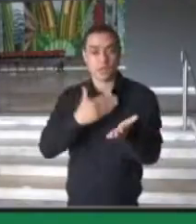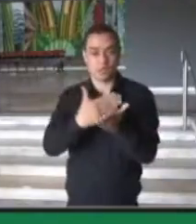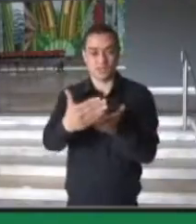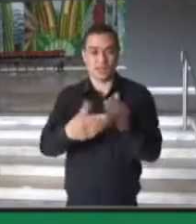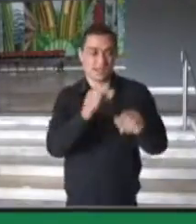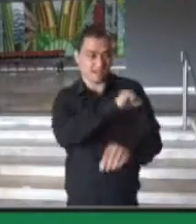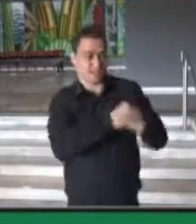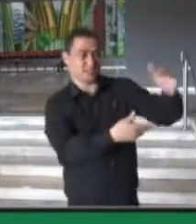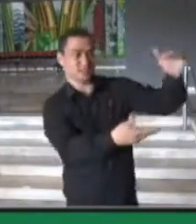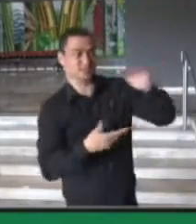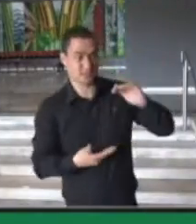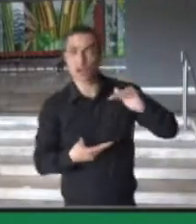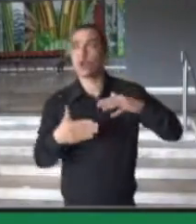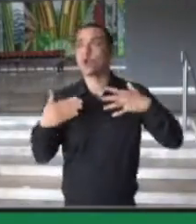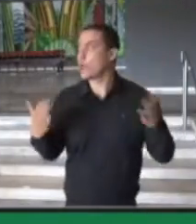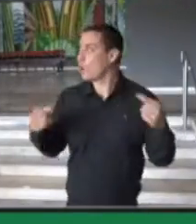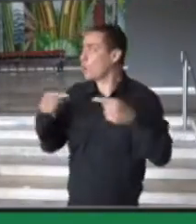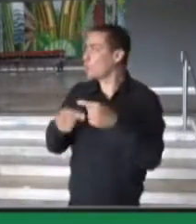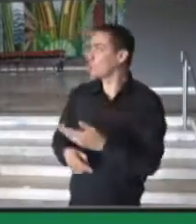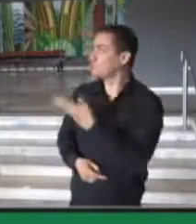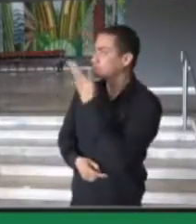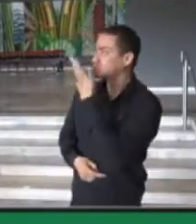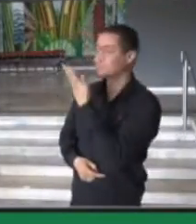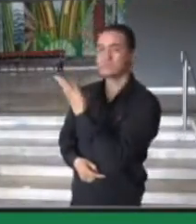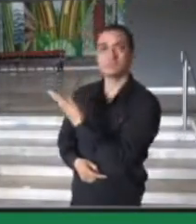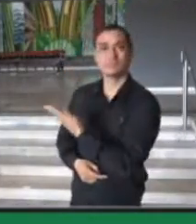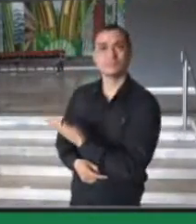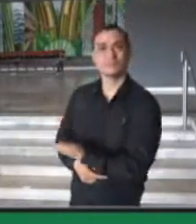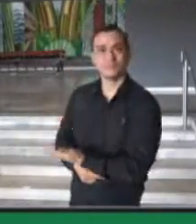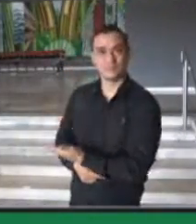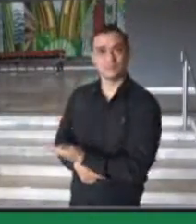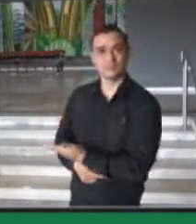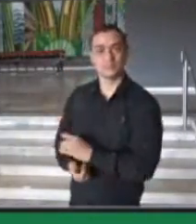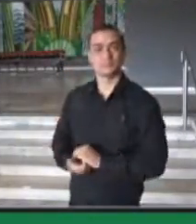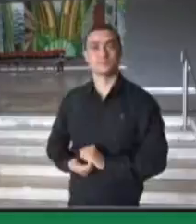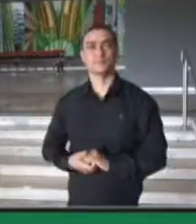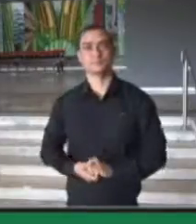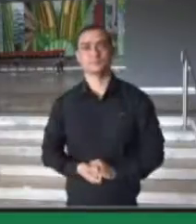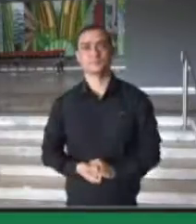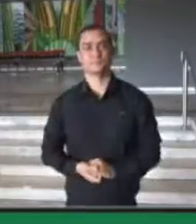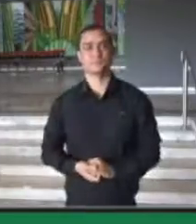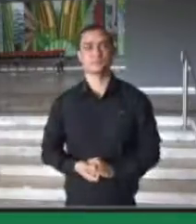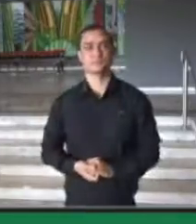chegada da vacina e estartar imediatamente essa vacinação, governador.